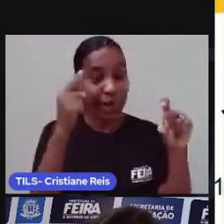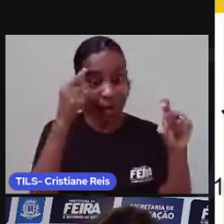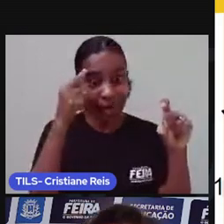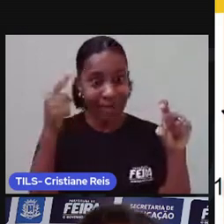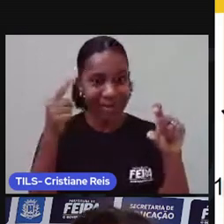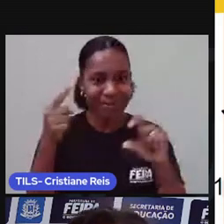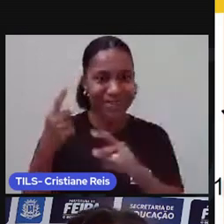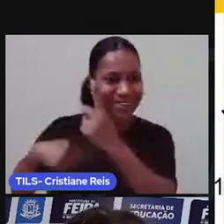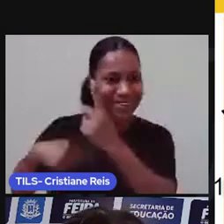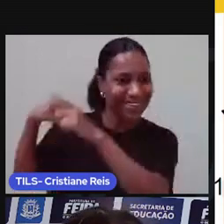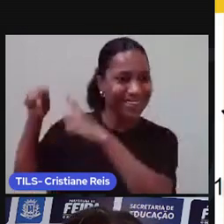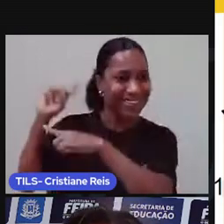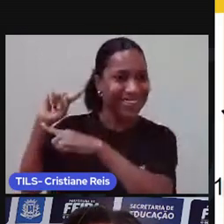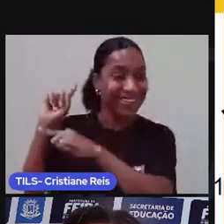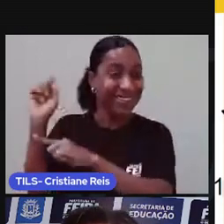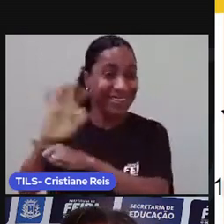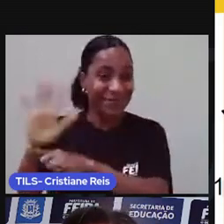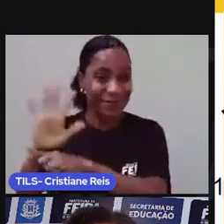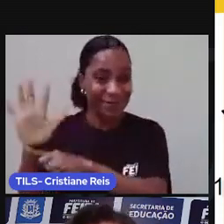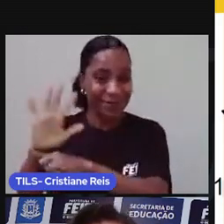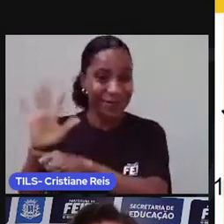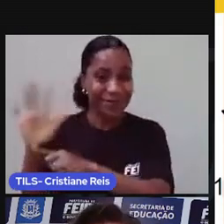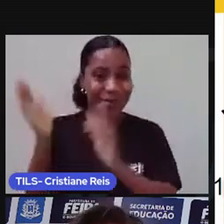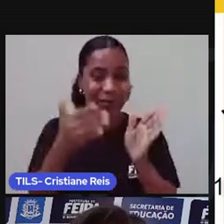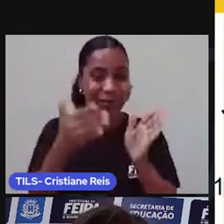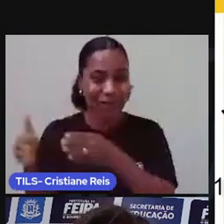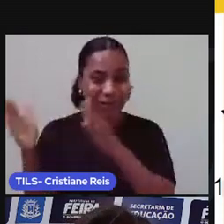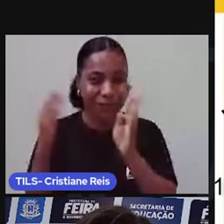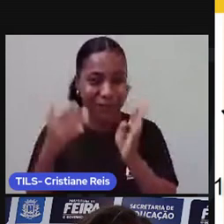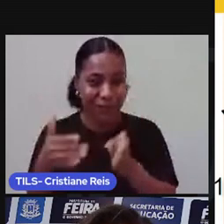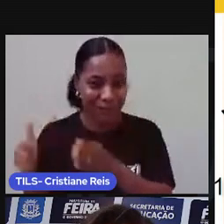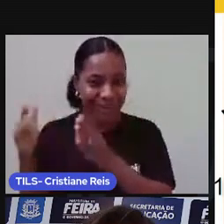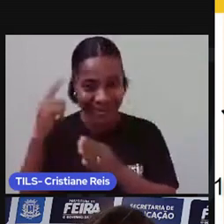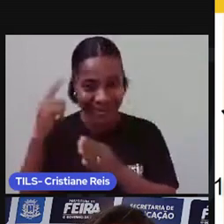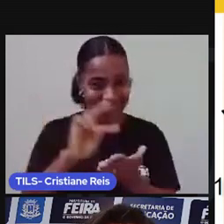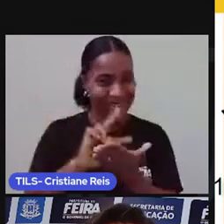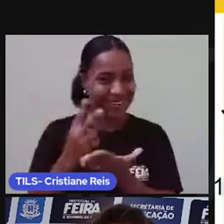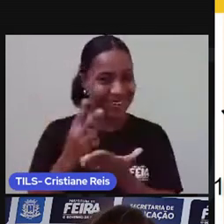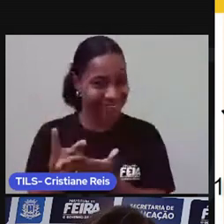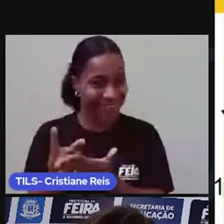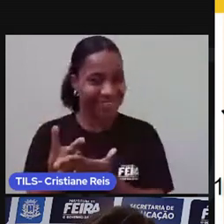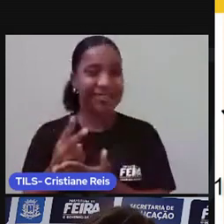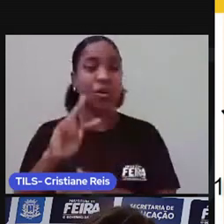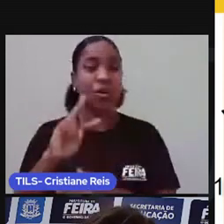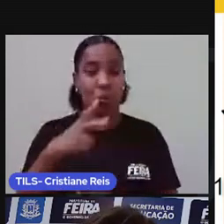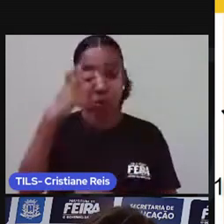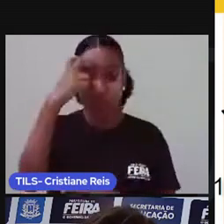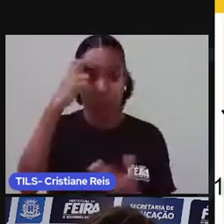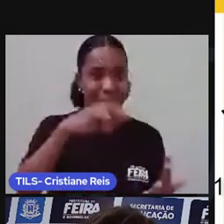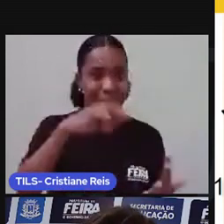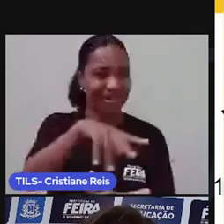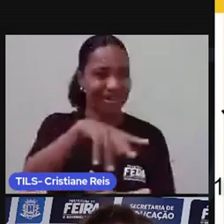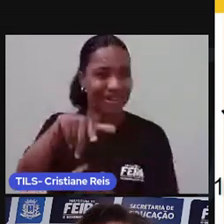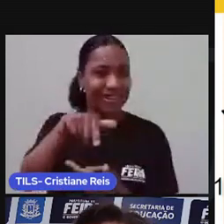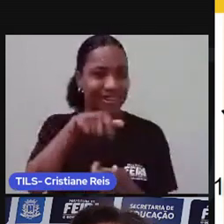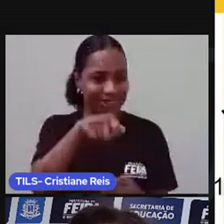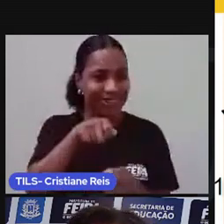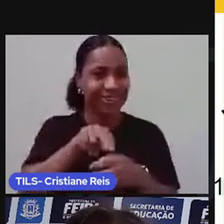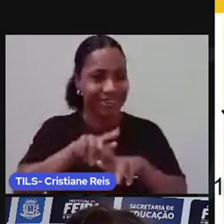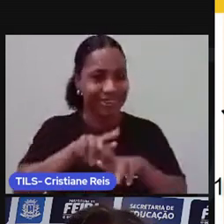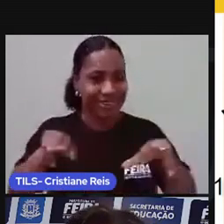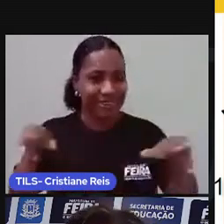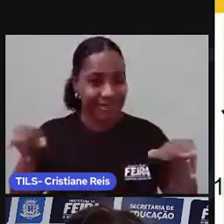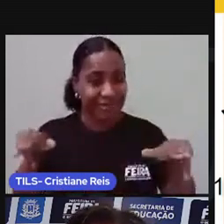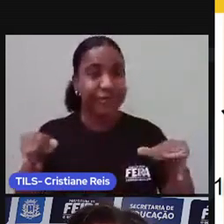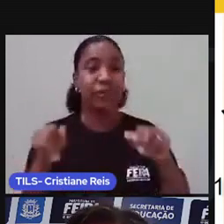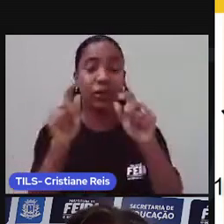Lembram do vídeo? Culturists Around the World. Culturas ao redor do mundo. Então, leia